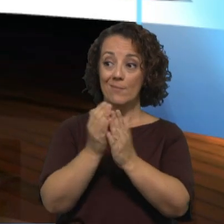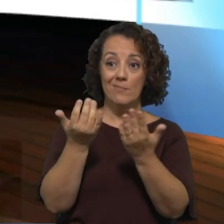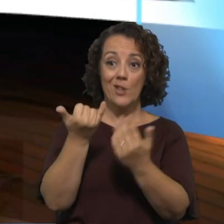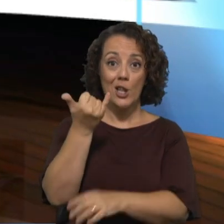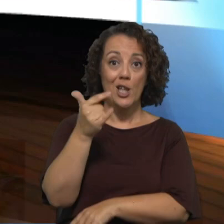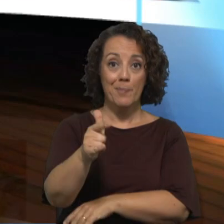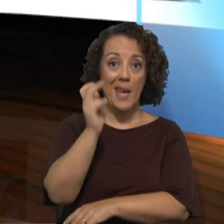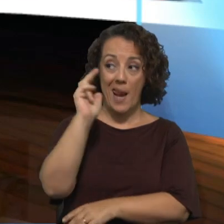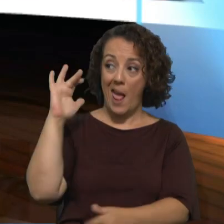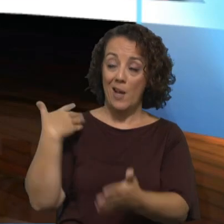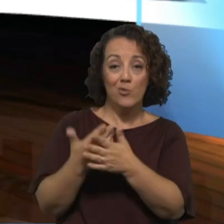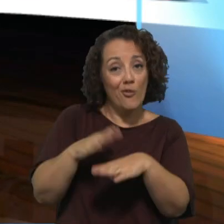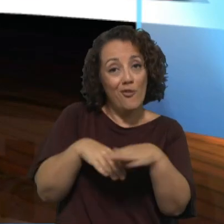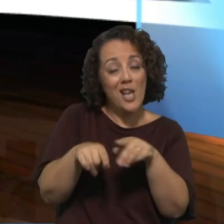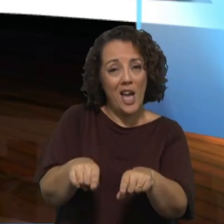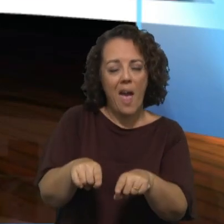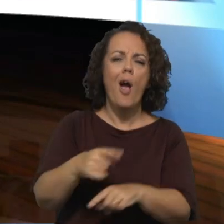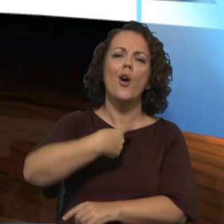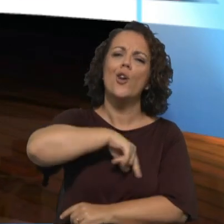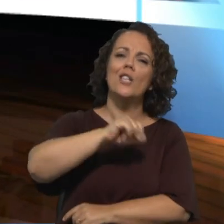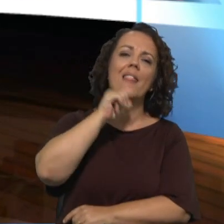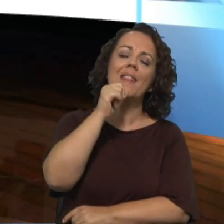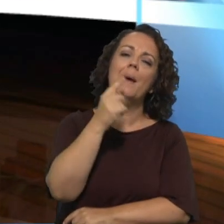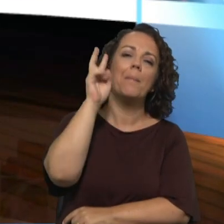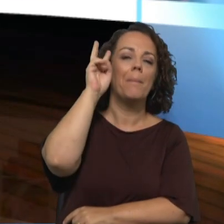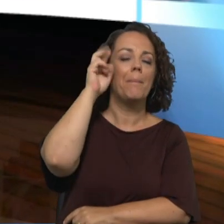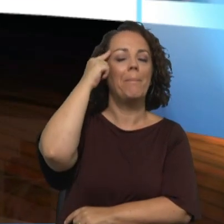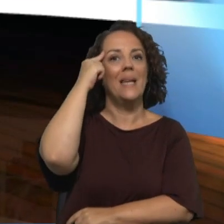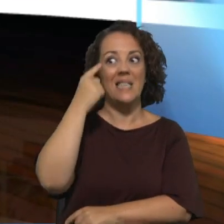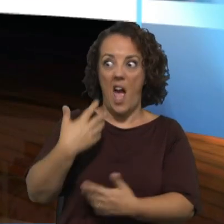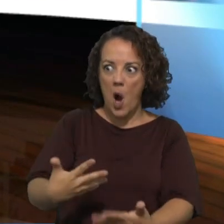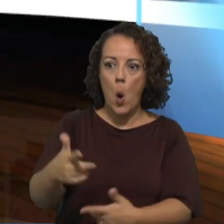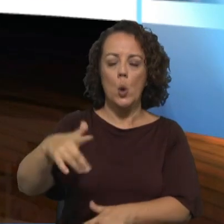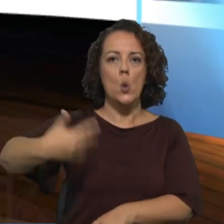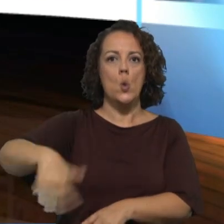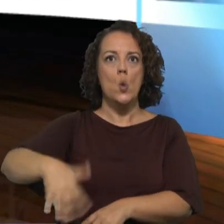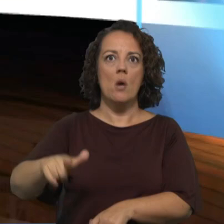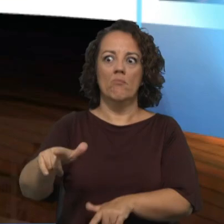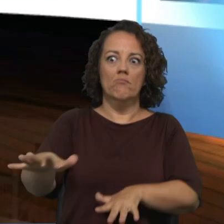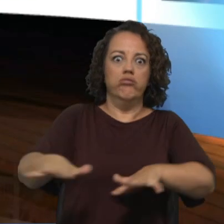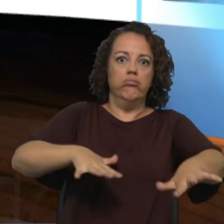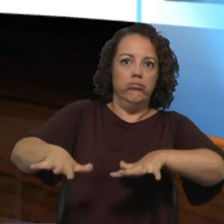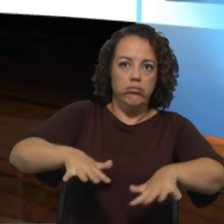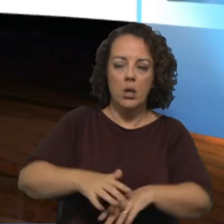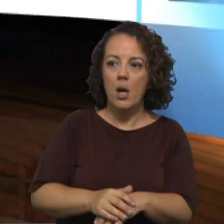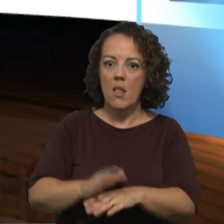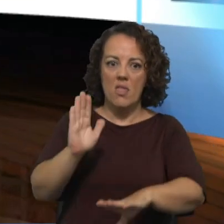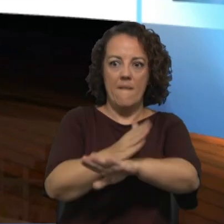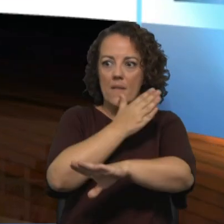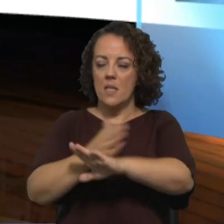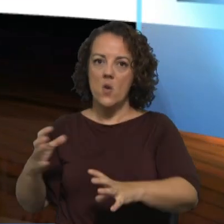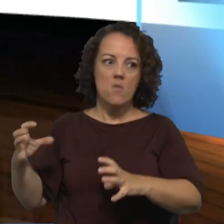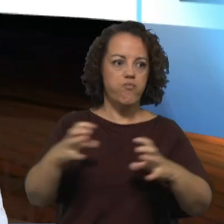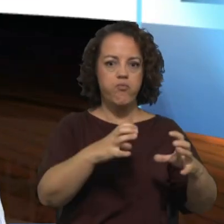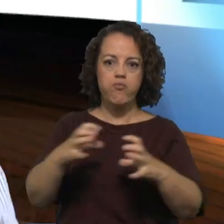portanto, nós temos a tendência para pensar que o nosso tempo é que é aquele complicado, aquele do grande cisma, aquele das grandes divisões, das grandes tensões.